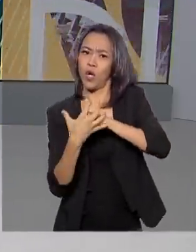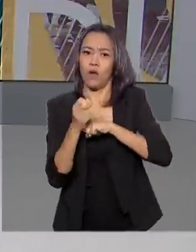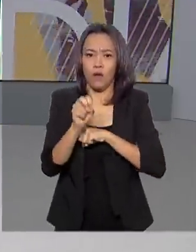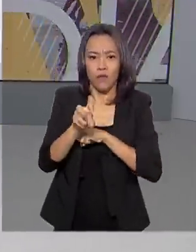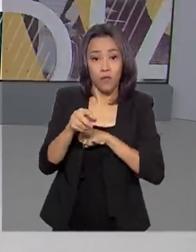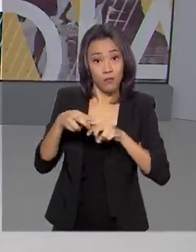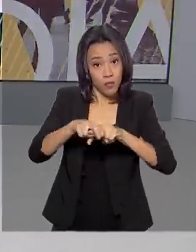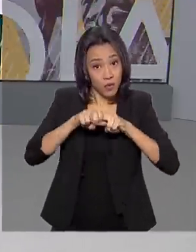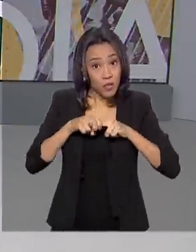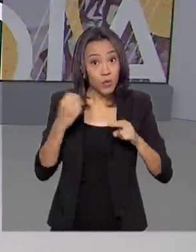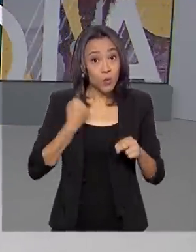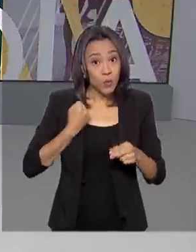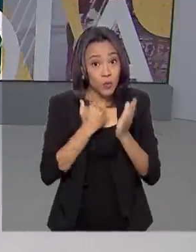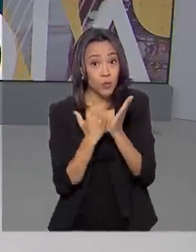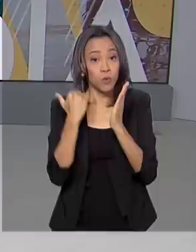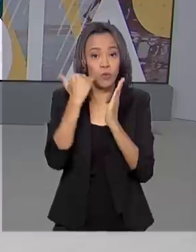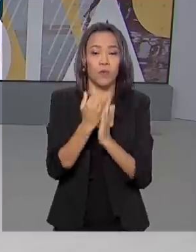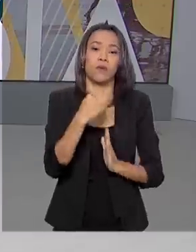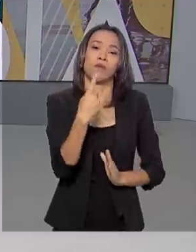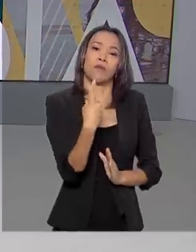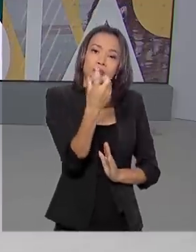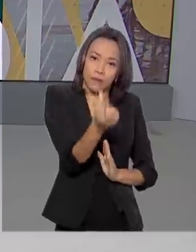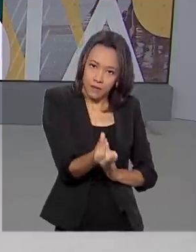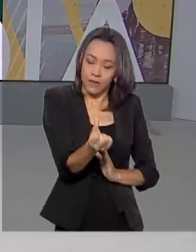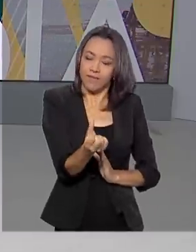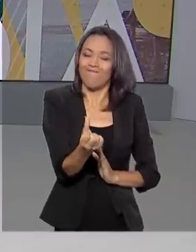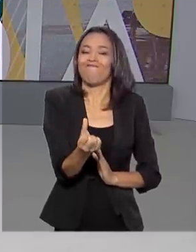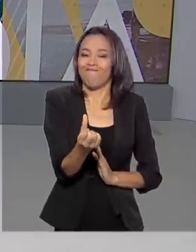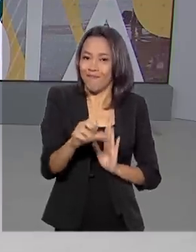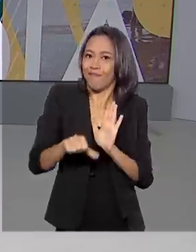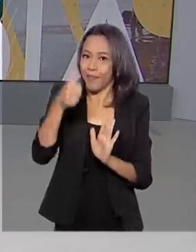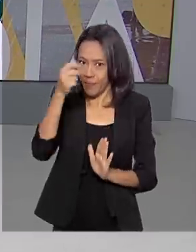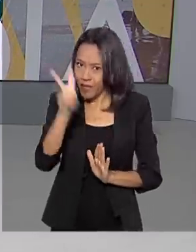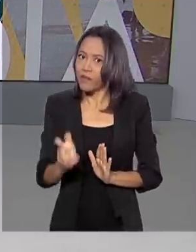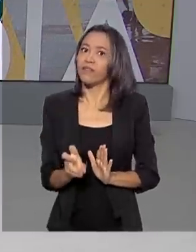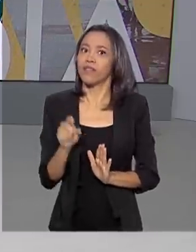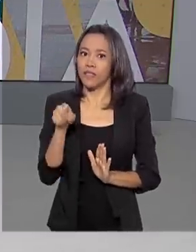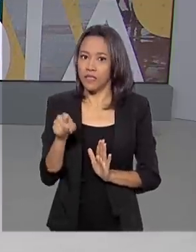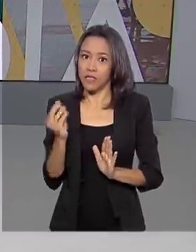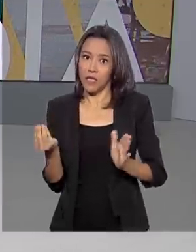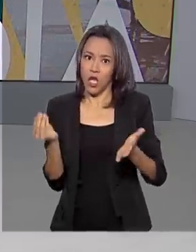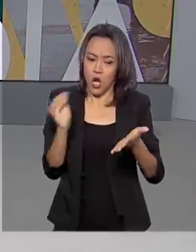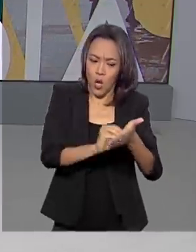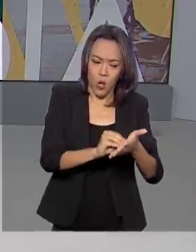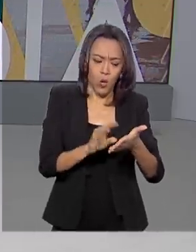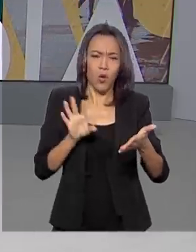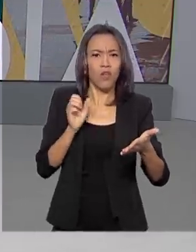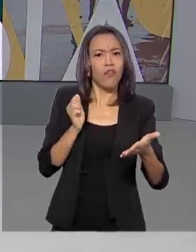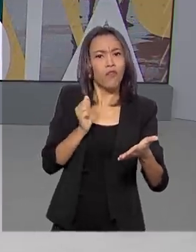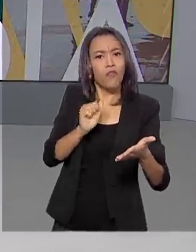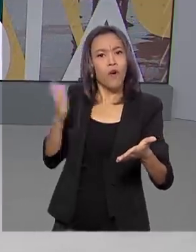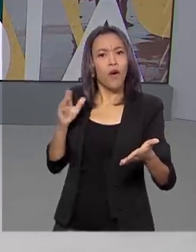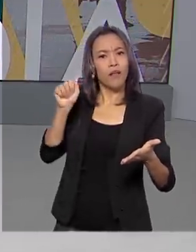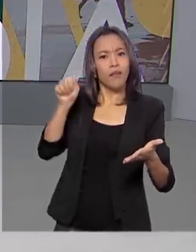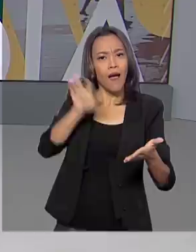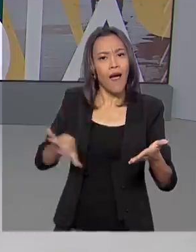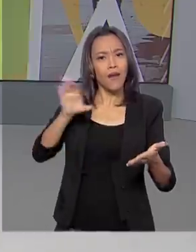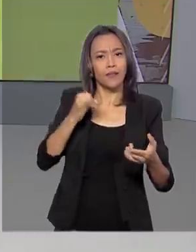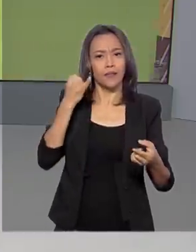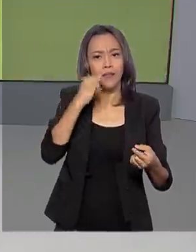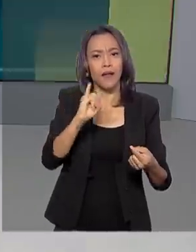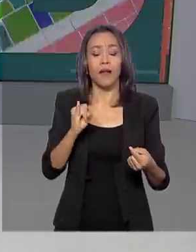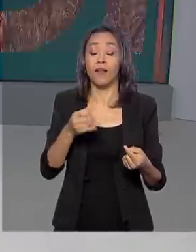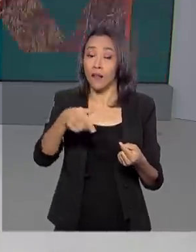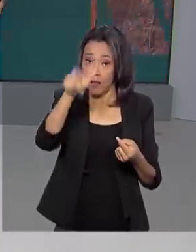isso, o número subiu para 16. Pela primeira vez, o Ministério incluiu países fora do continente asiático, como Itália,